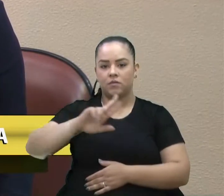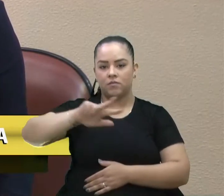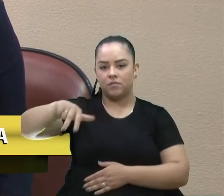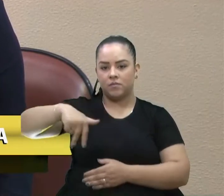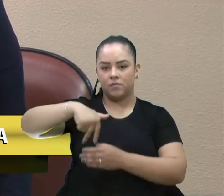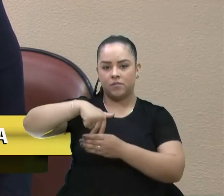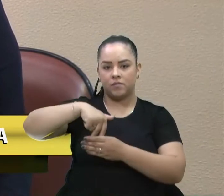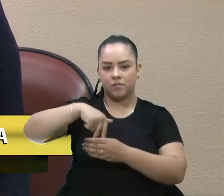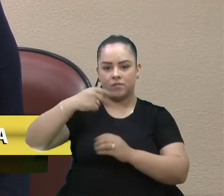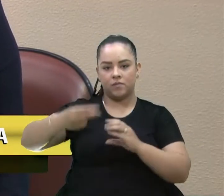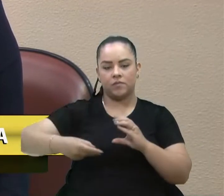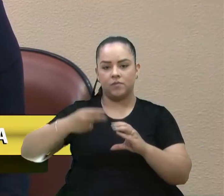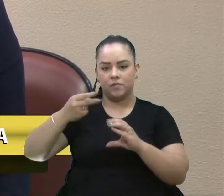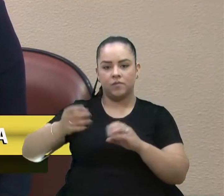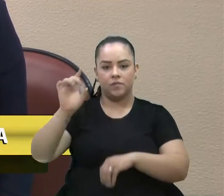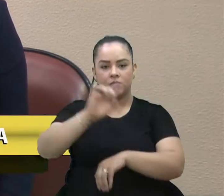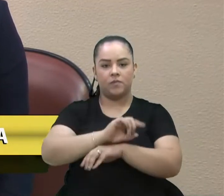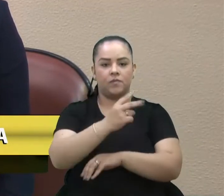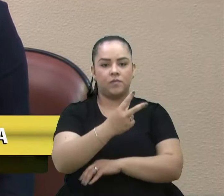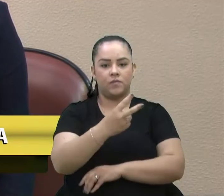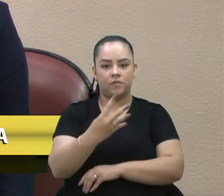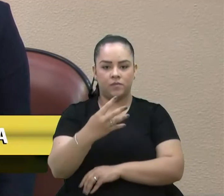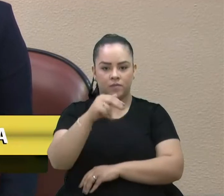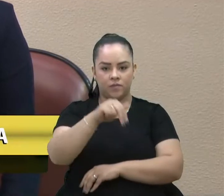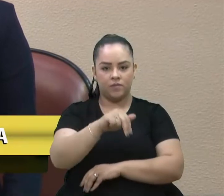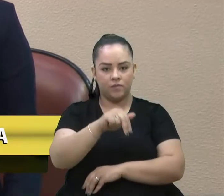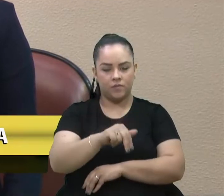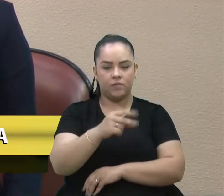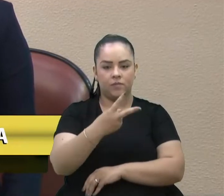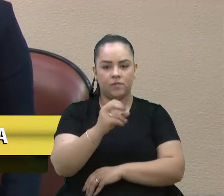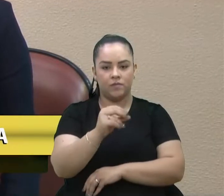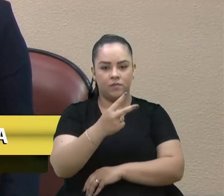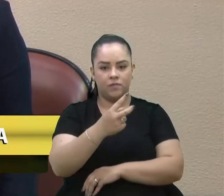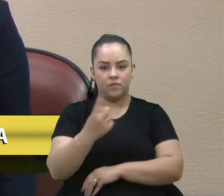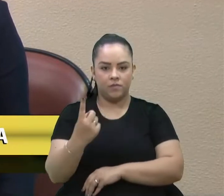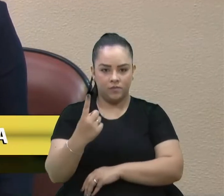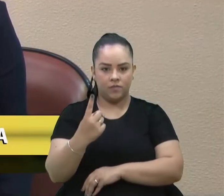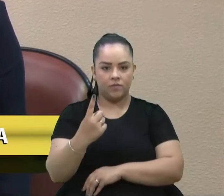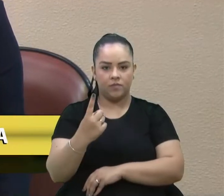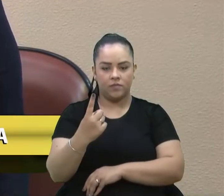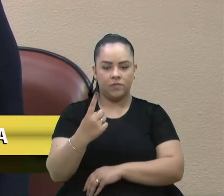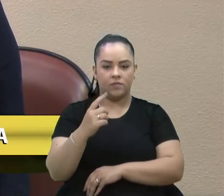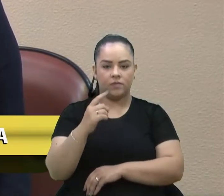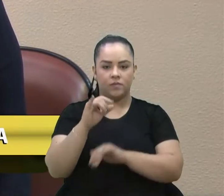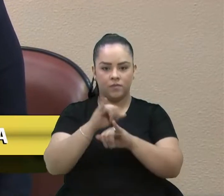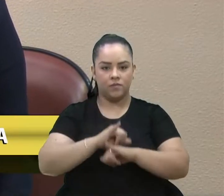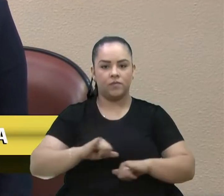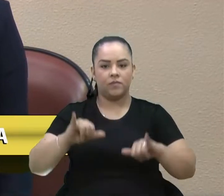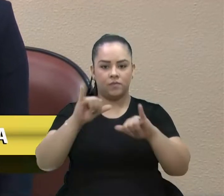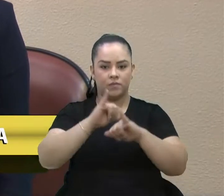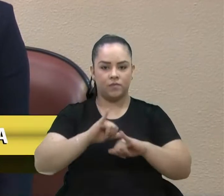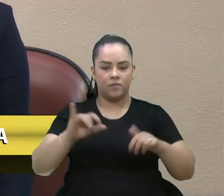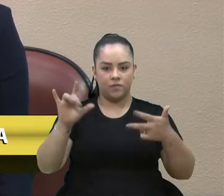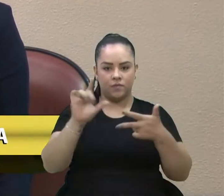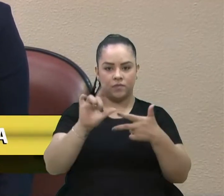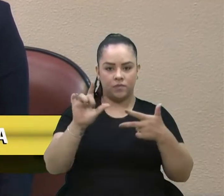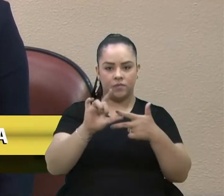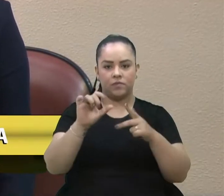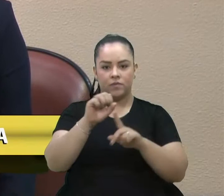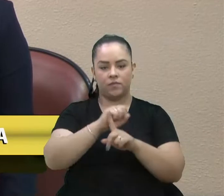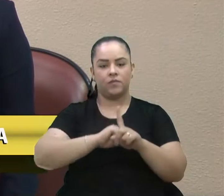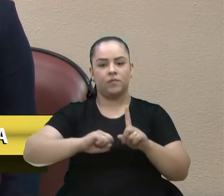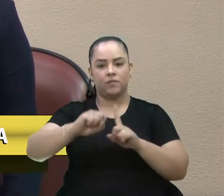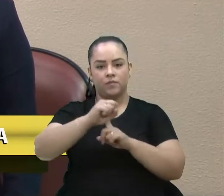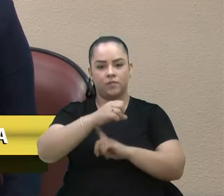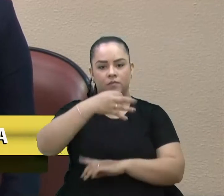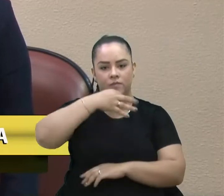Vereadores na data de 24 de novembro de 2021, a fim de divulgar ao Legislativo e Sociedade Caxienses as